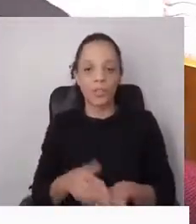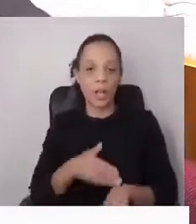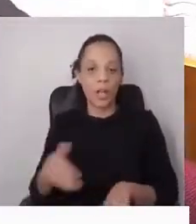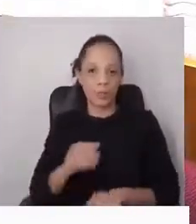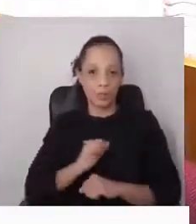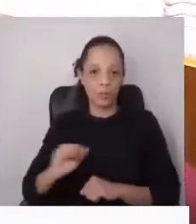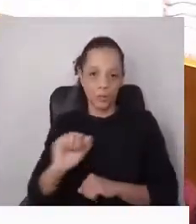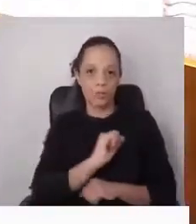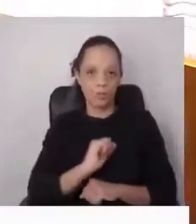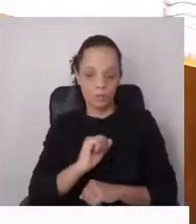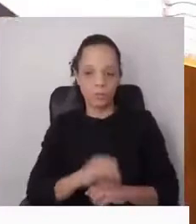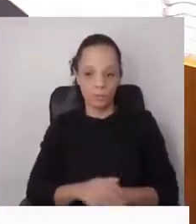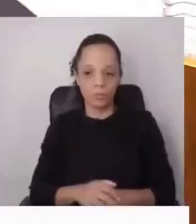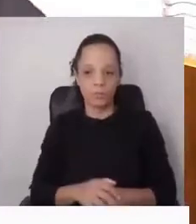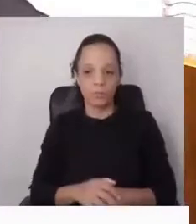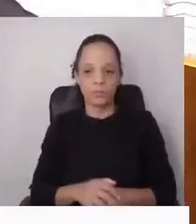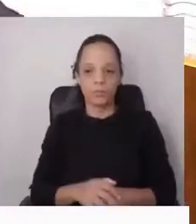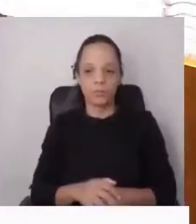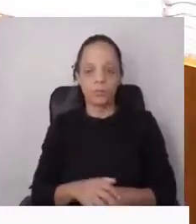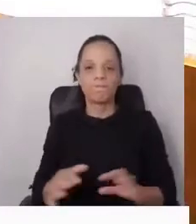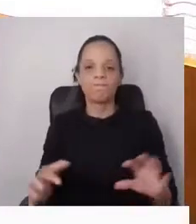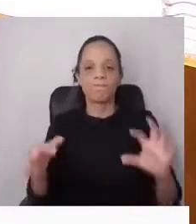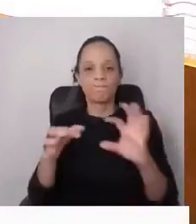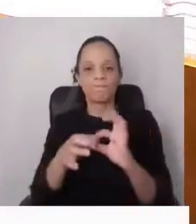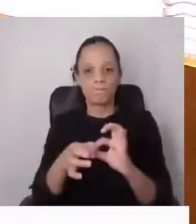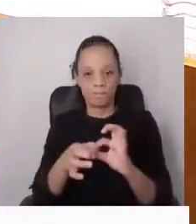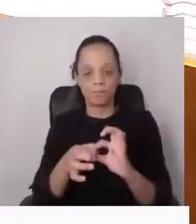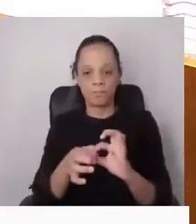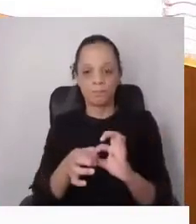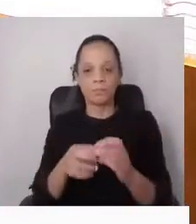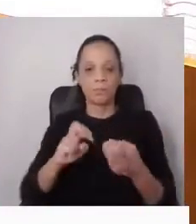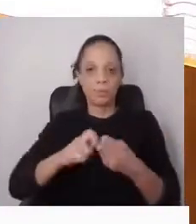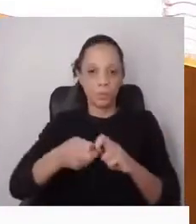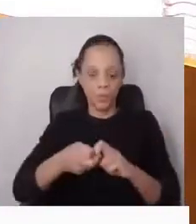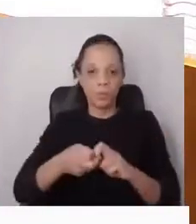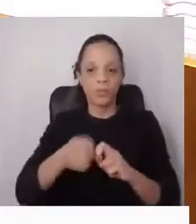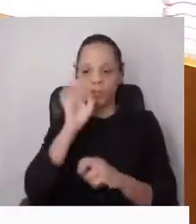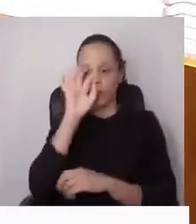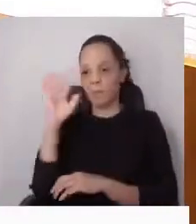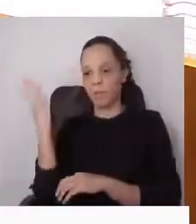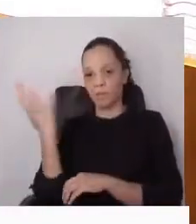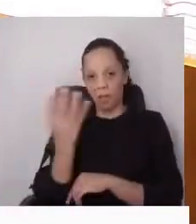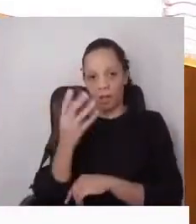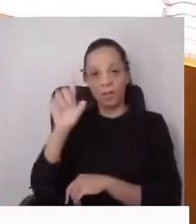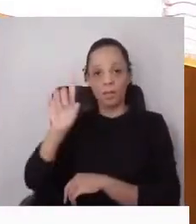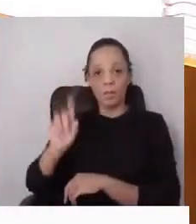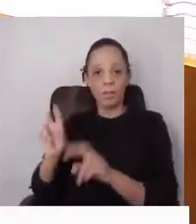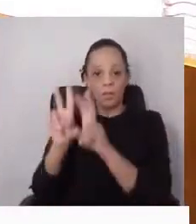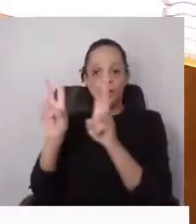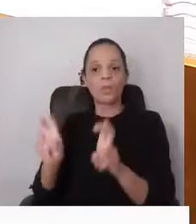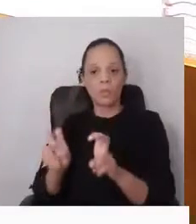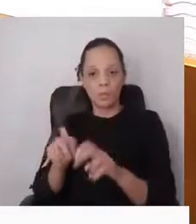as que se relacionam com os problemas ambientais, e nomeadamente com a questão das